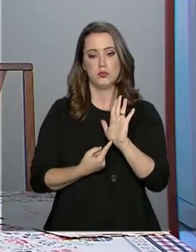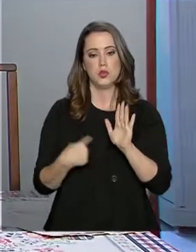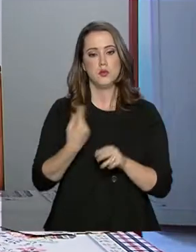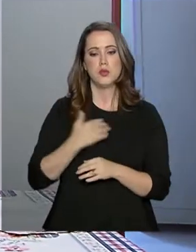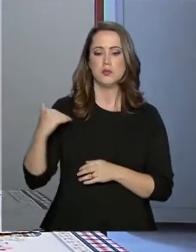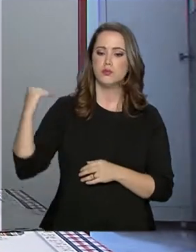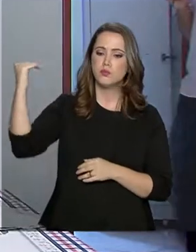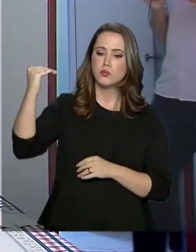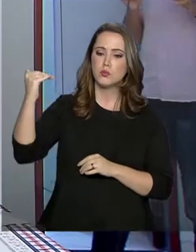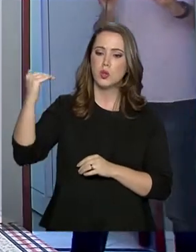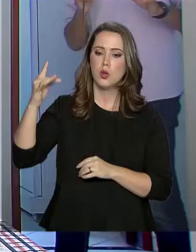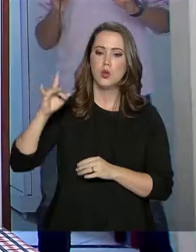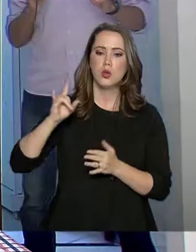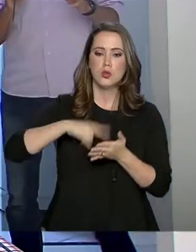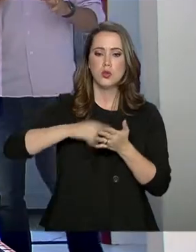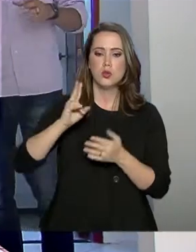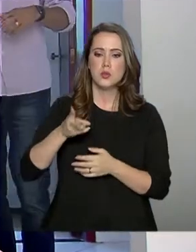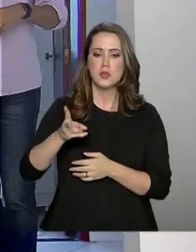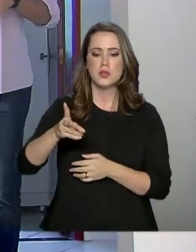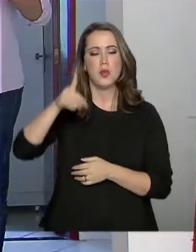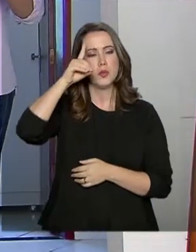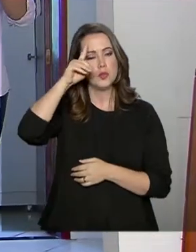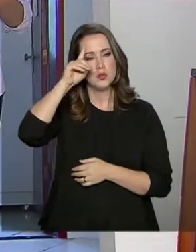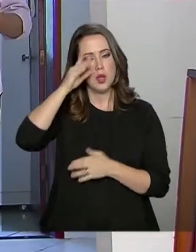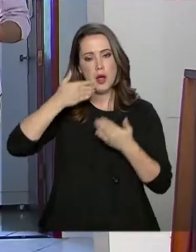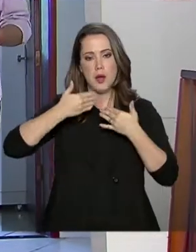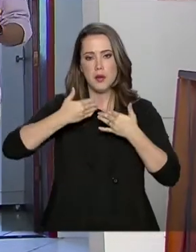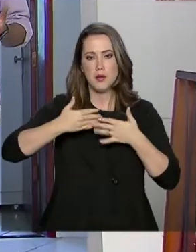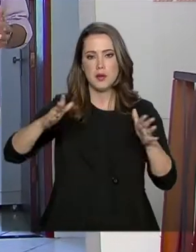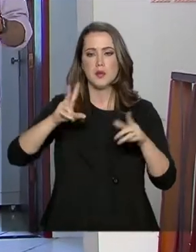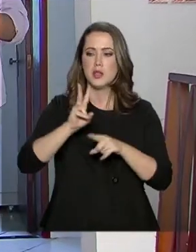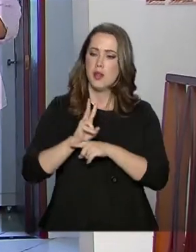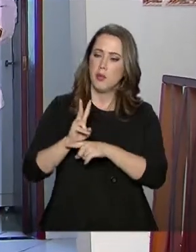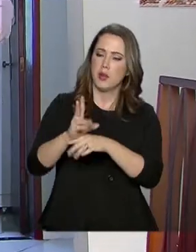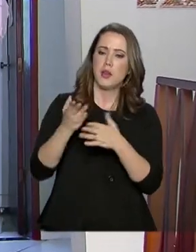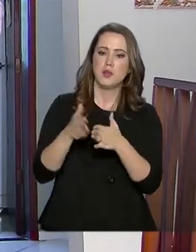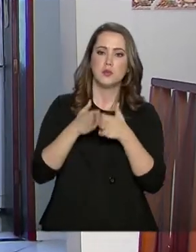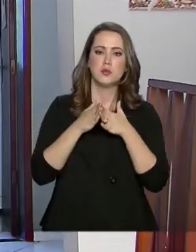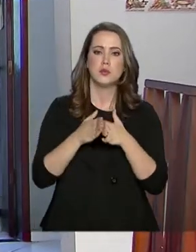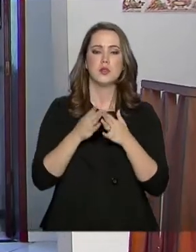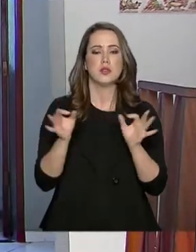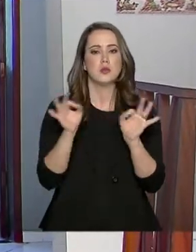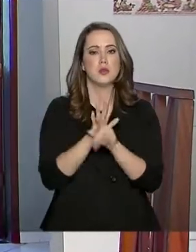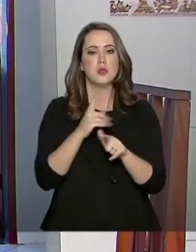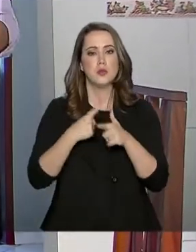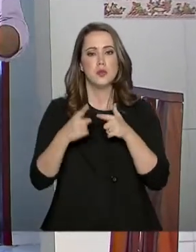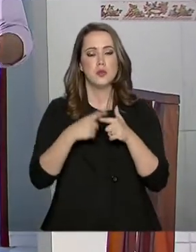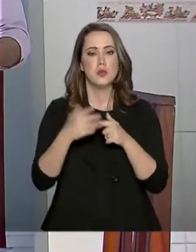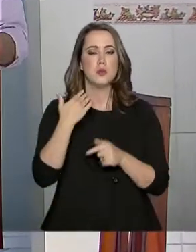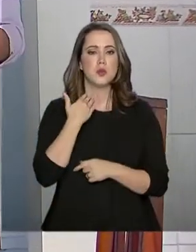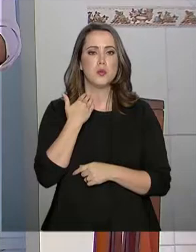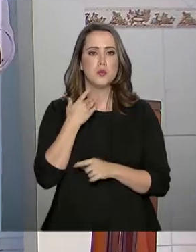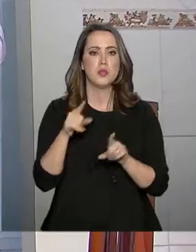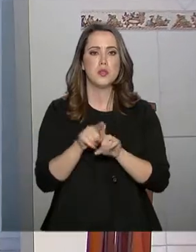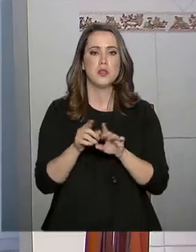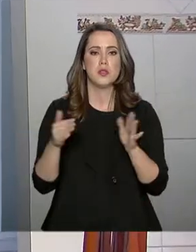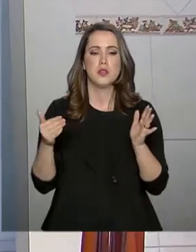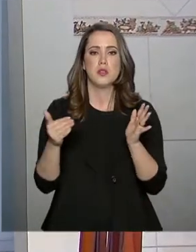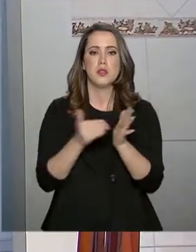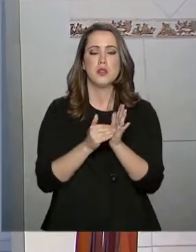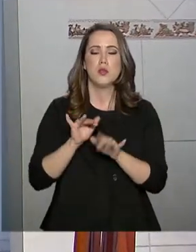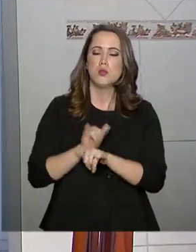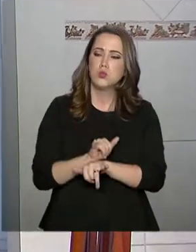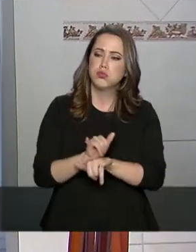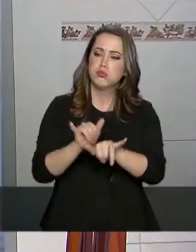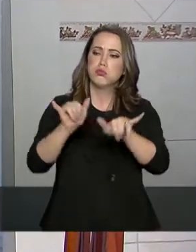gente que é adulto, o documento é um companheiro do dia a dia. A gente usa ele para abrir um crediário numa loja, resolver um problema no banco e até mesmo no aeroporto na hora